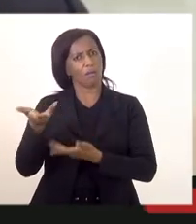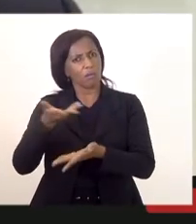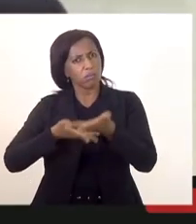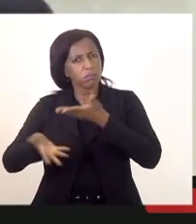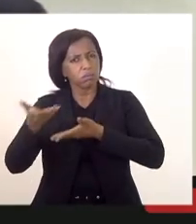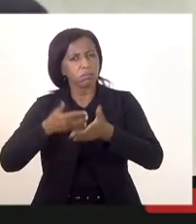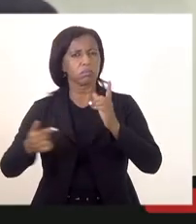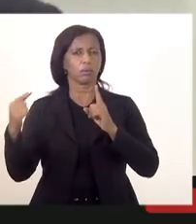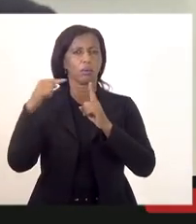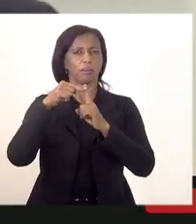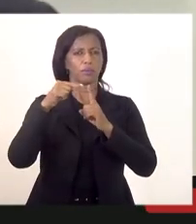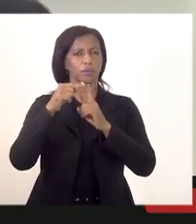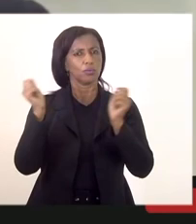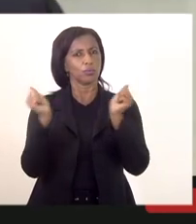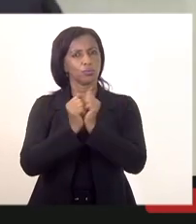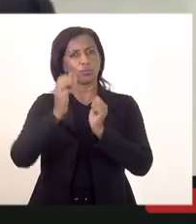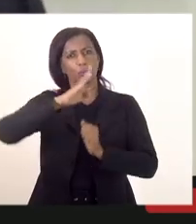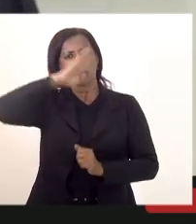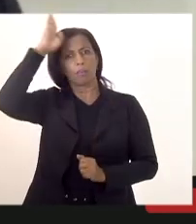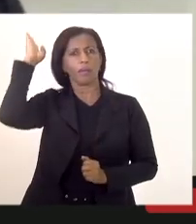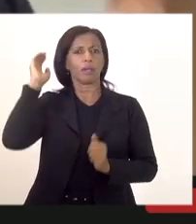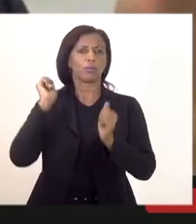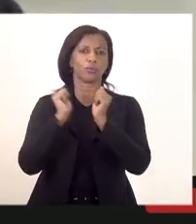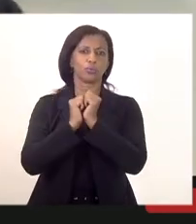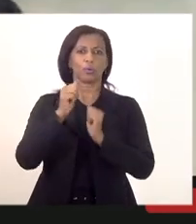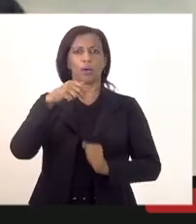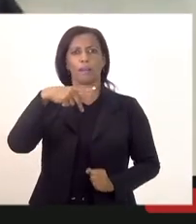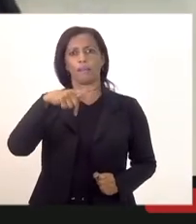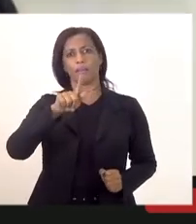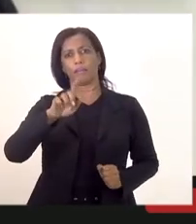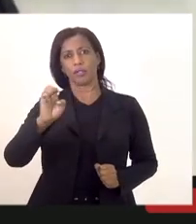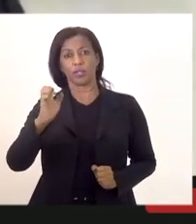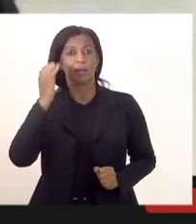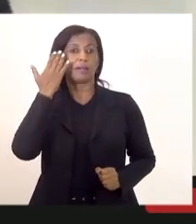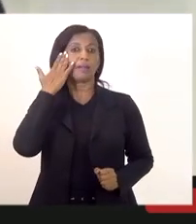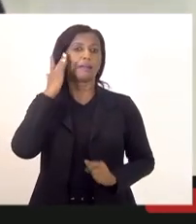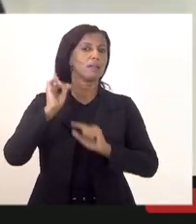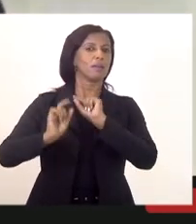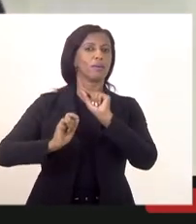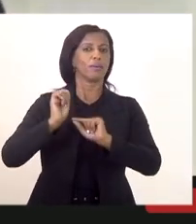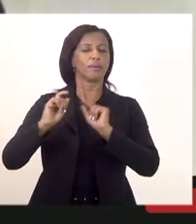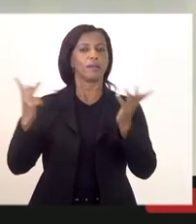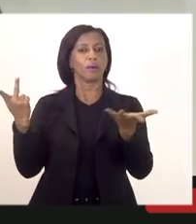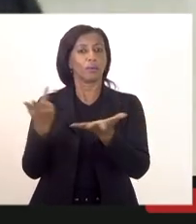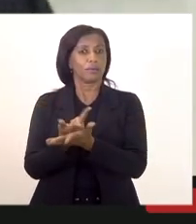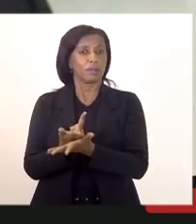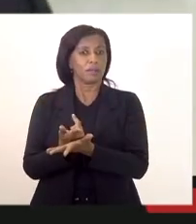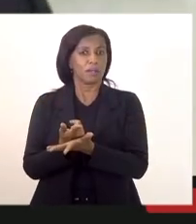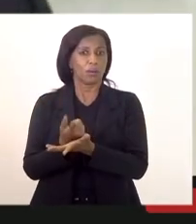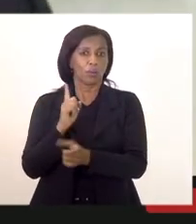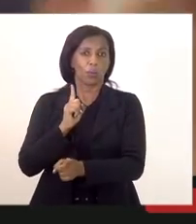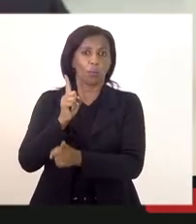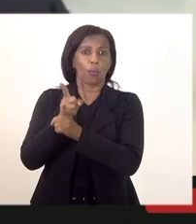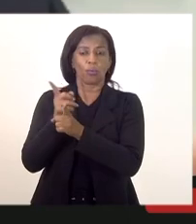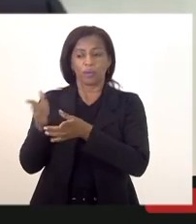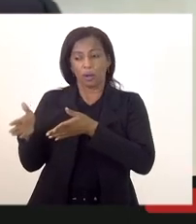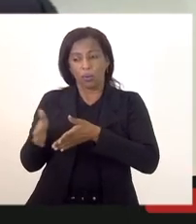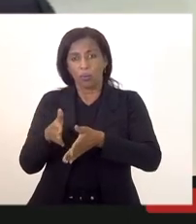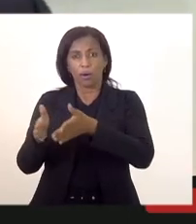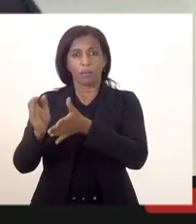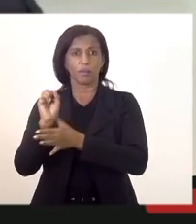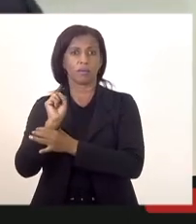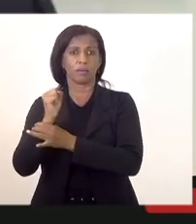objetiva com o corpo de bombeiros e com a PGE eventualmente buscar entender o que aconteceu e tentar uma saída e dê segurança